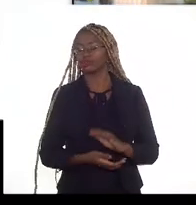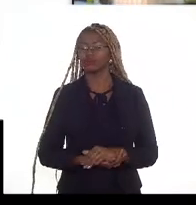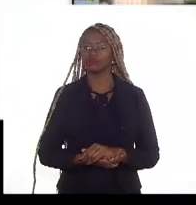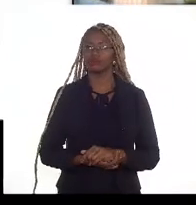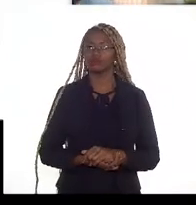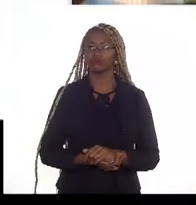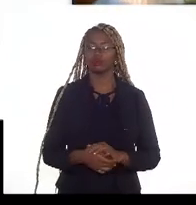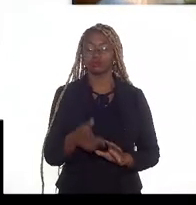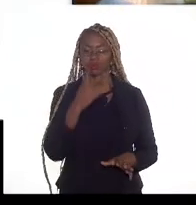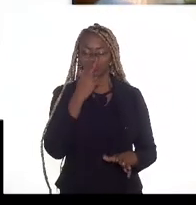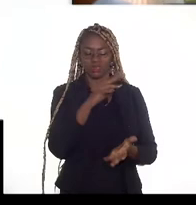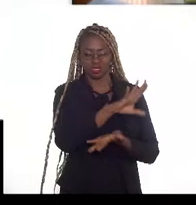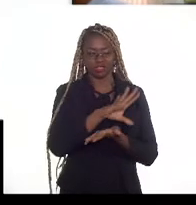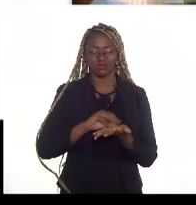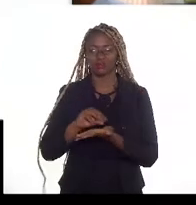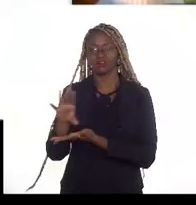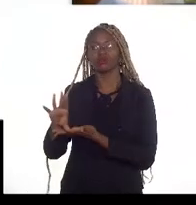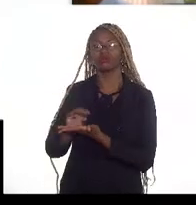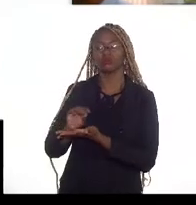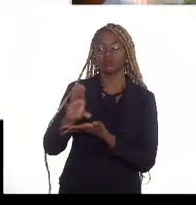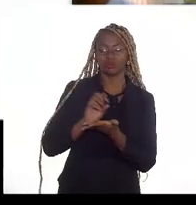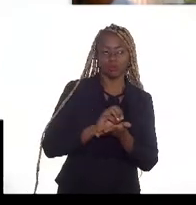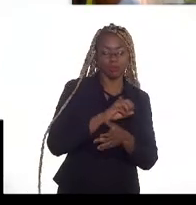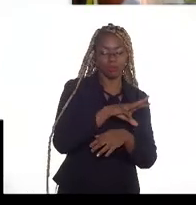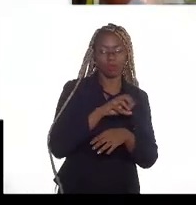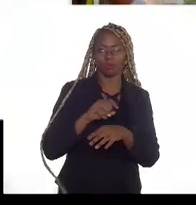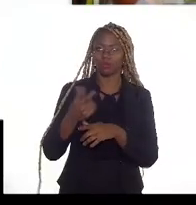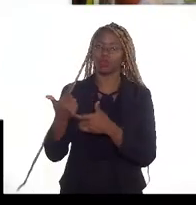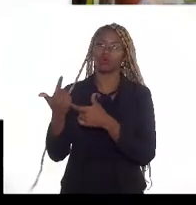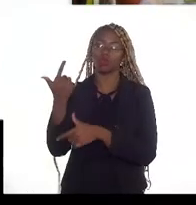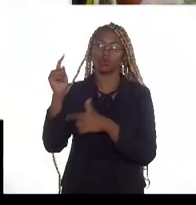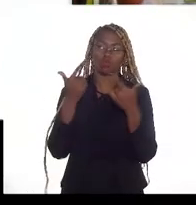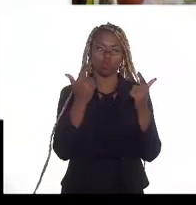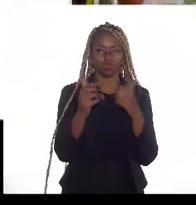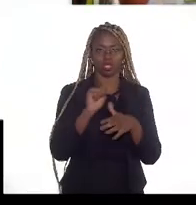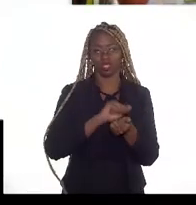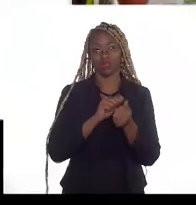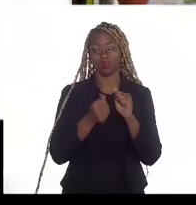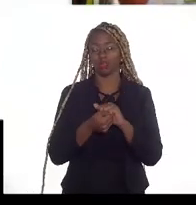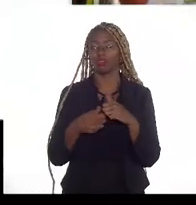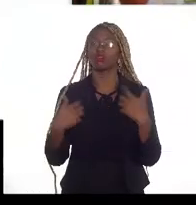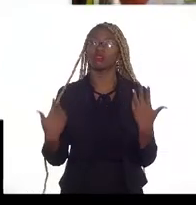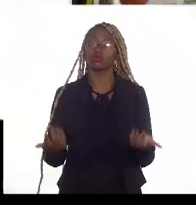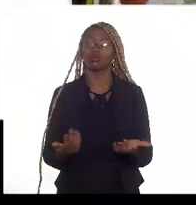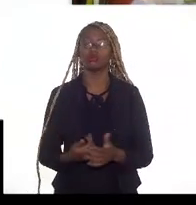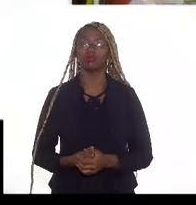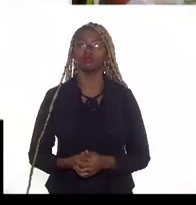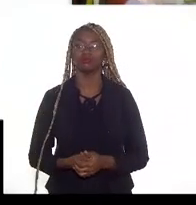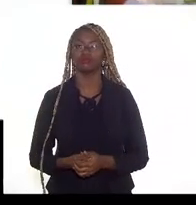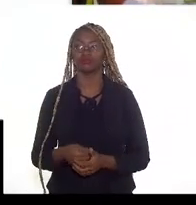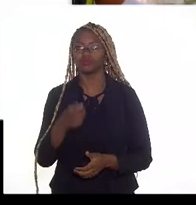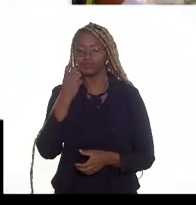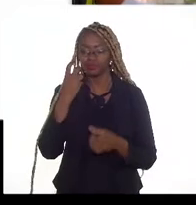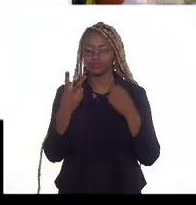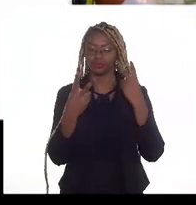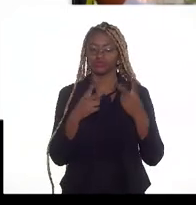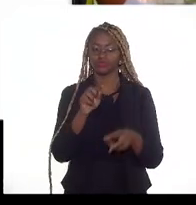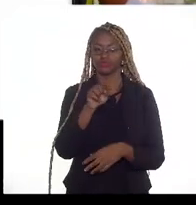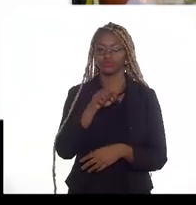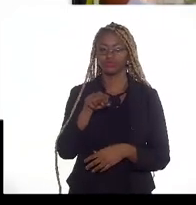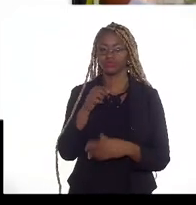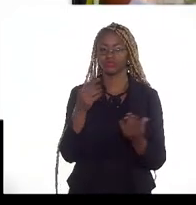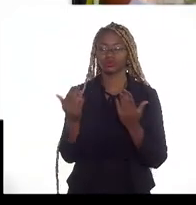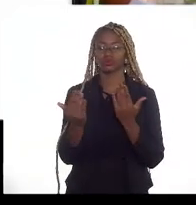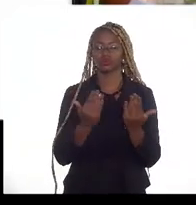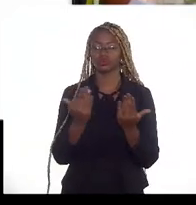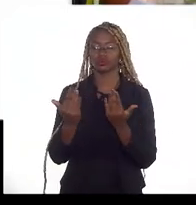replicando isso para outras condições. Então, a gente pegou um FPSO típico com aquela característica e comparou